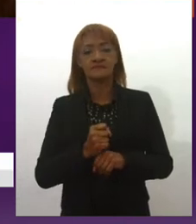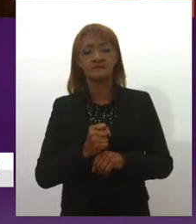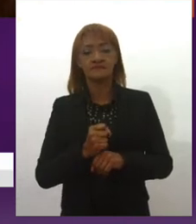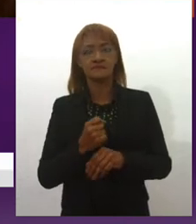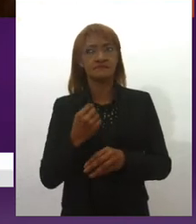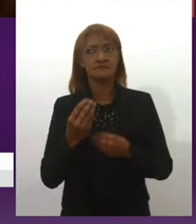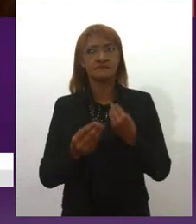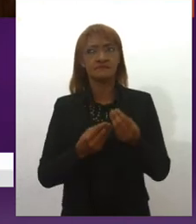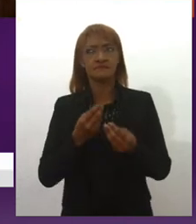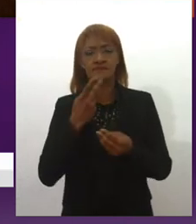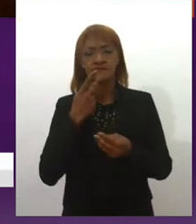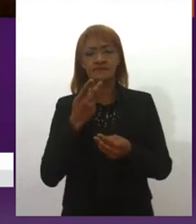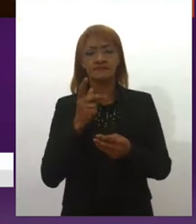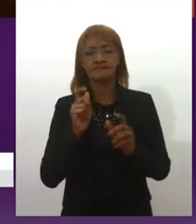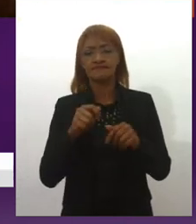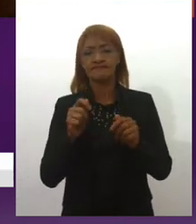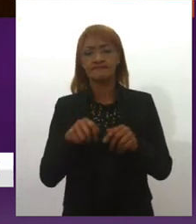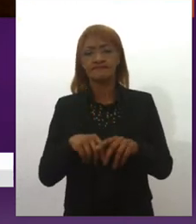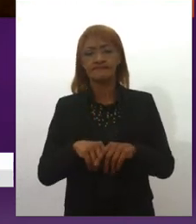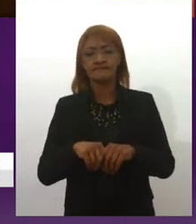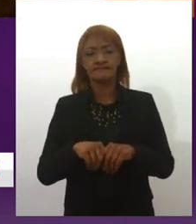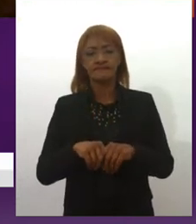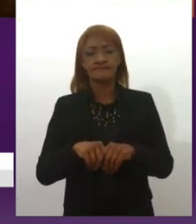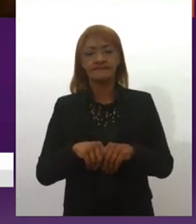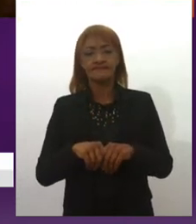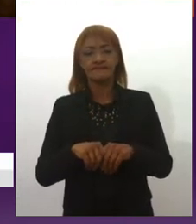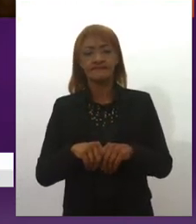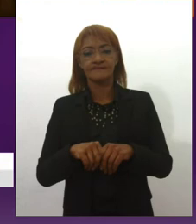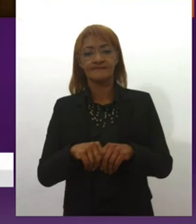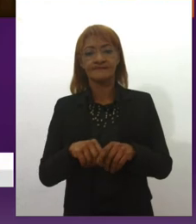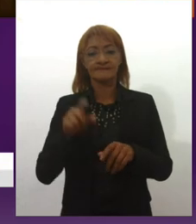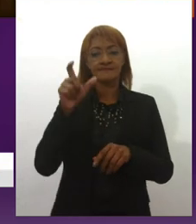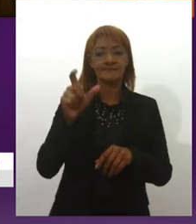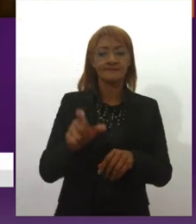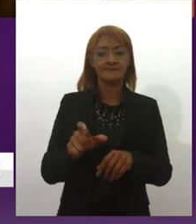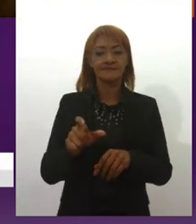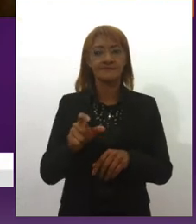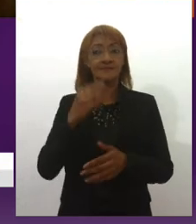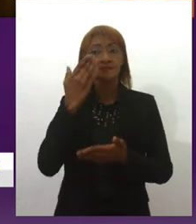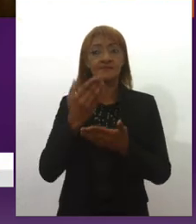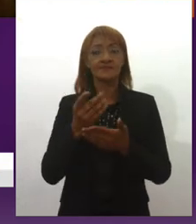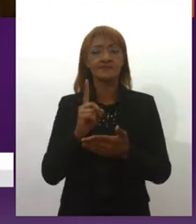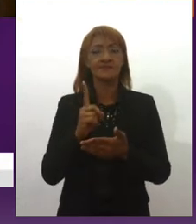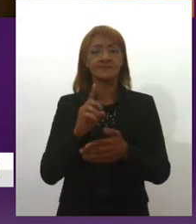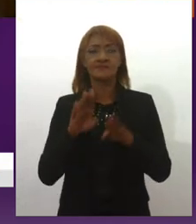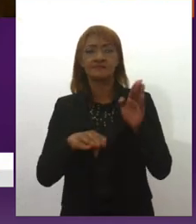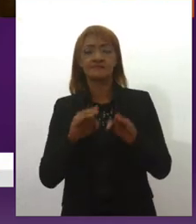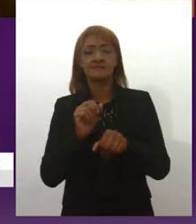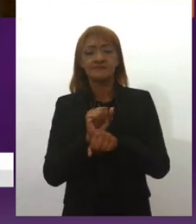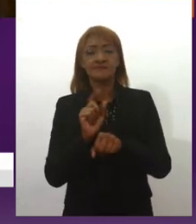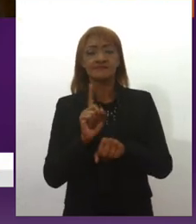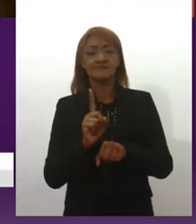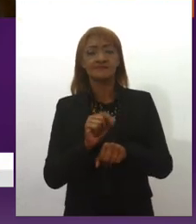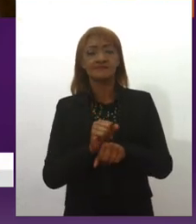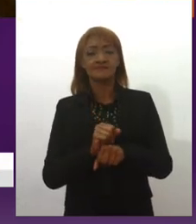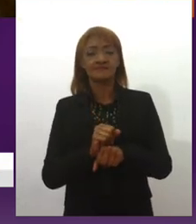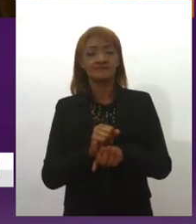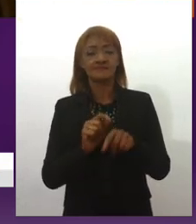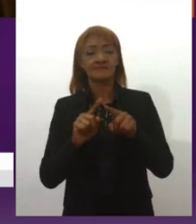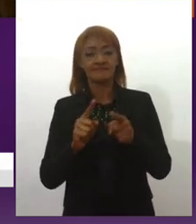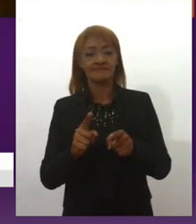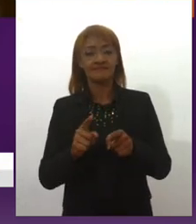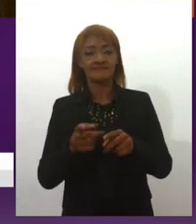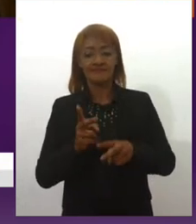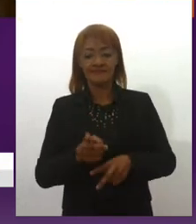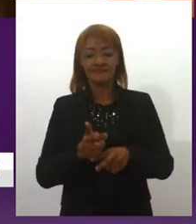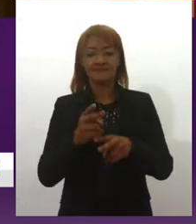dizer, que não esperam dela, né, talvez seja, é muito importante, assim, a gente continuar aí o